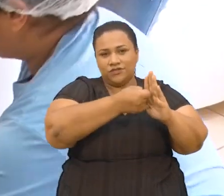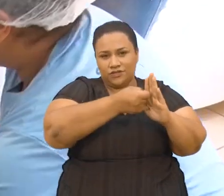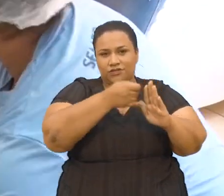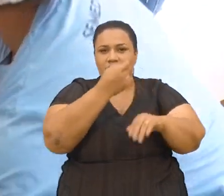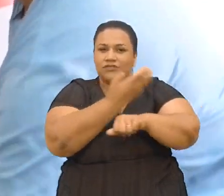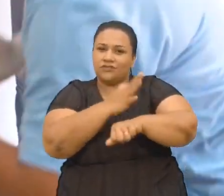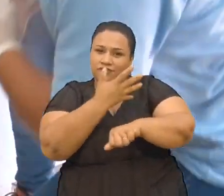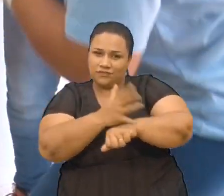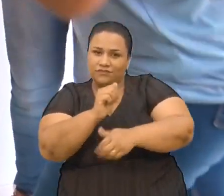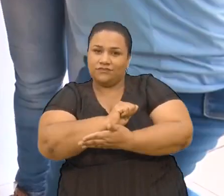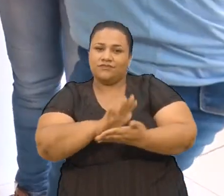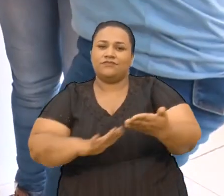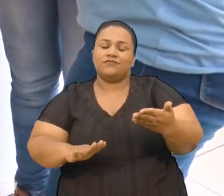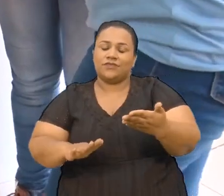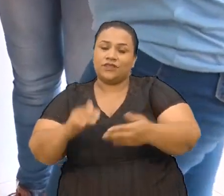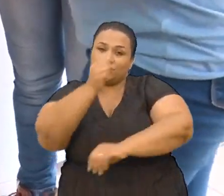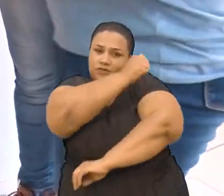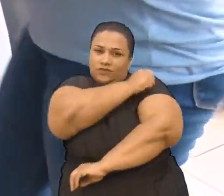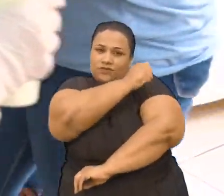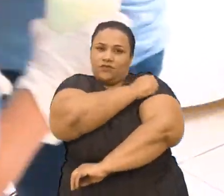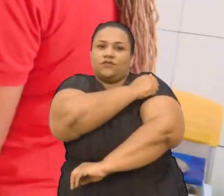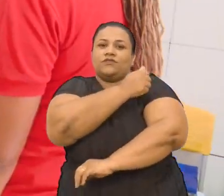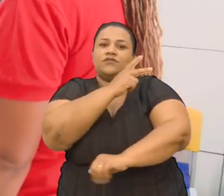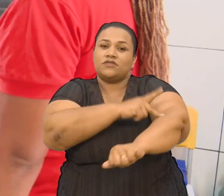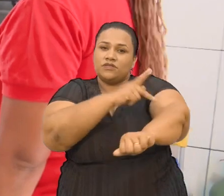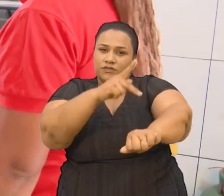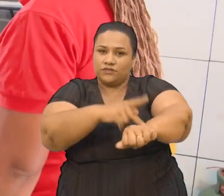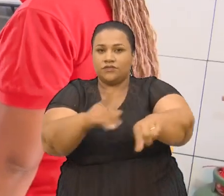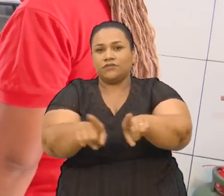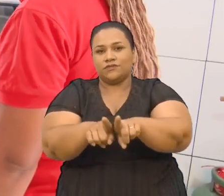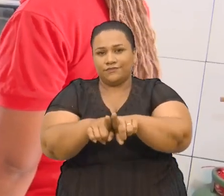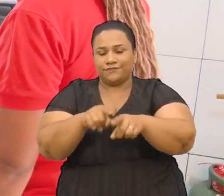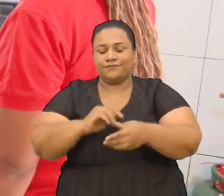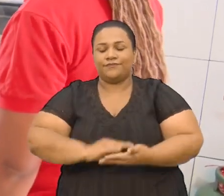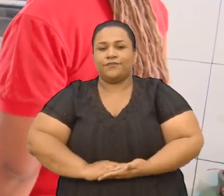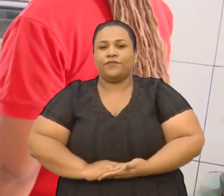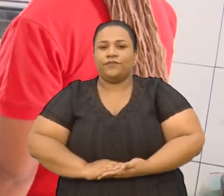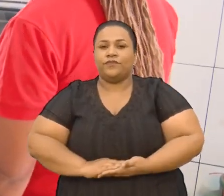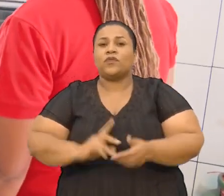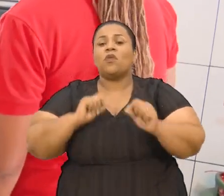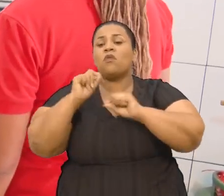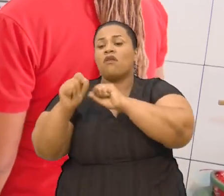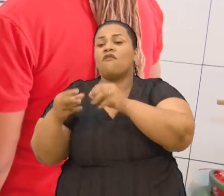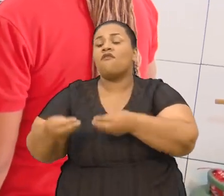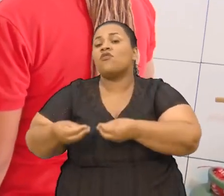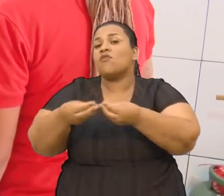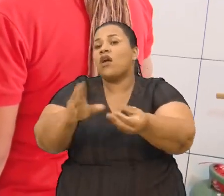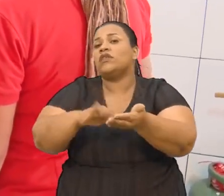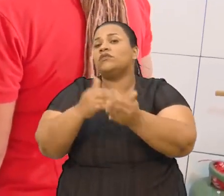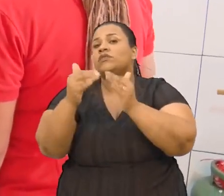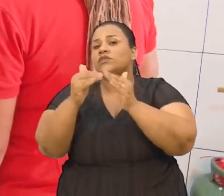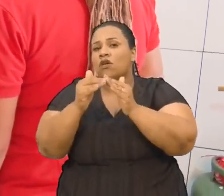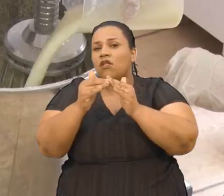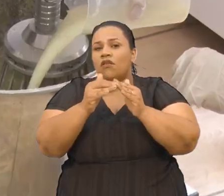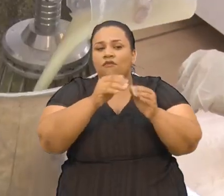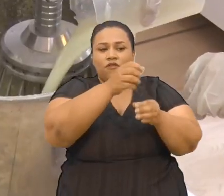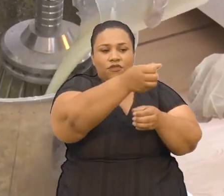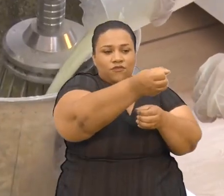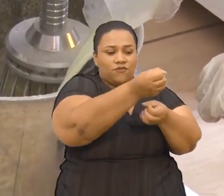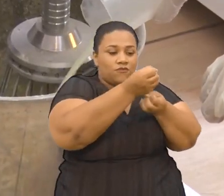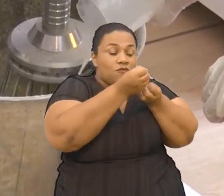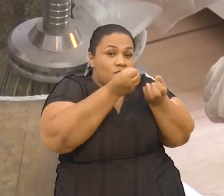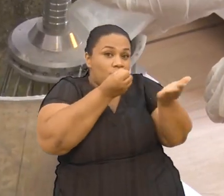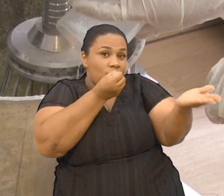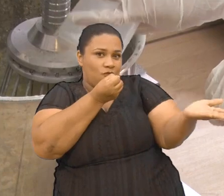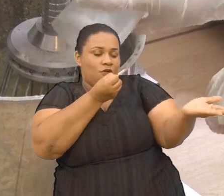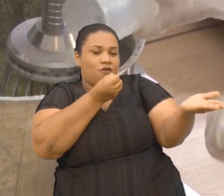atividade Aqui junto aos alunos Fazer essa parte Pedagógica Com eles Também O que foi doado Aqui para a escola Foi um forno E uma batedeira Uma